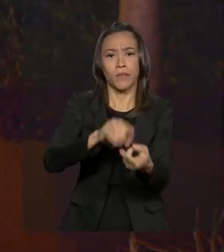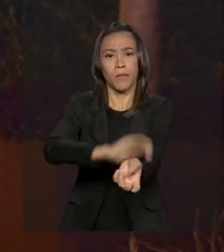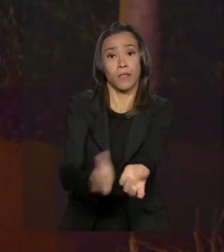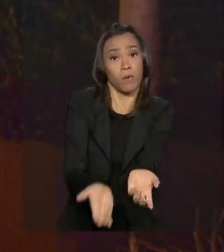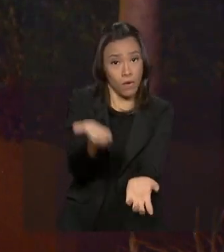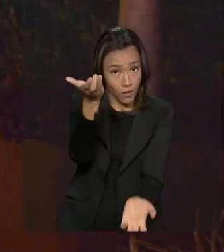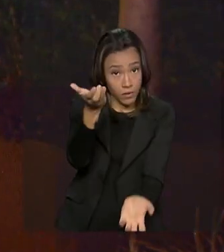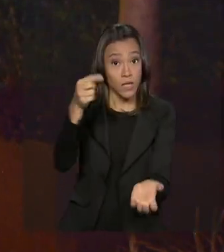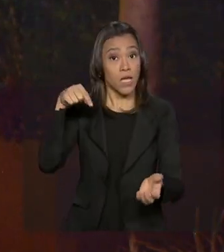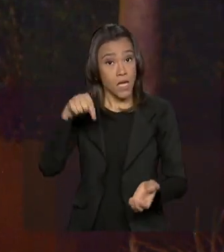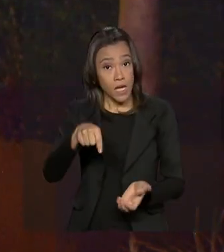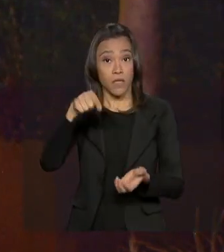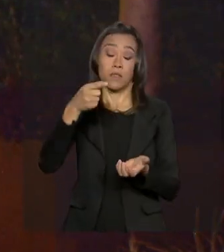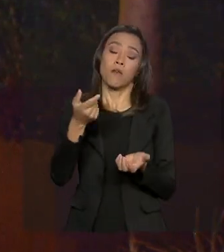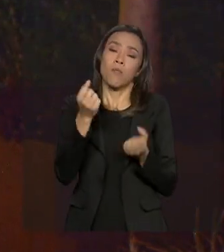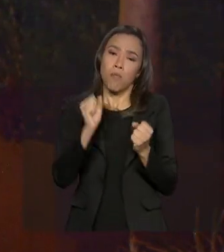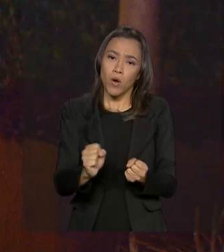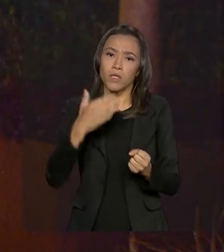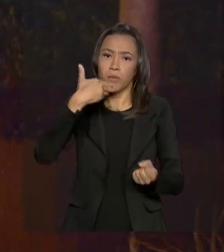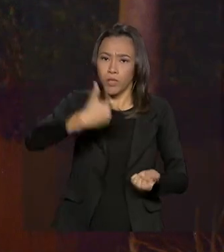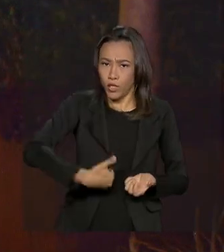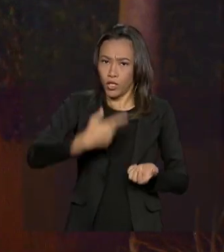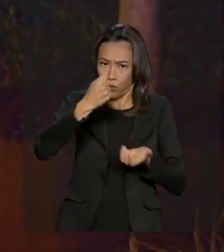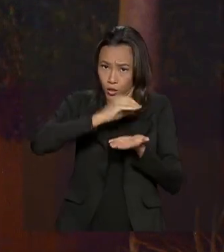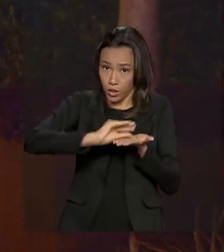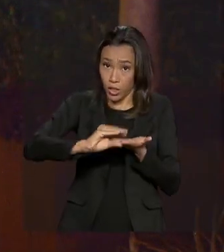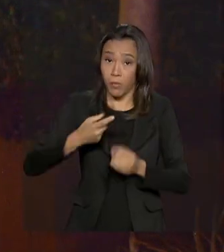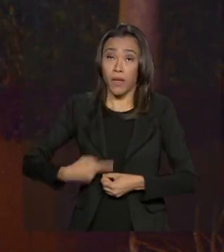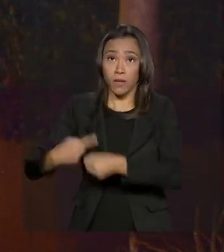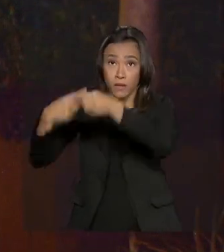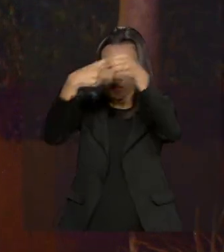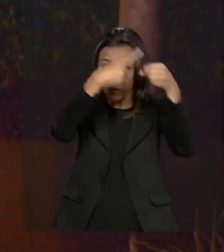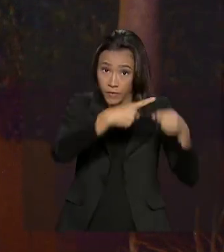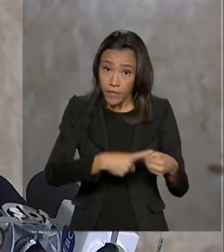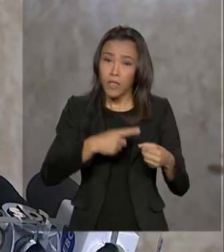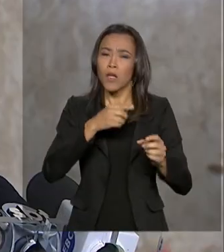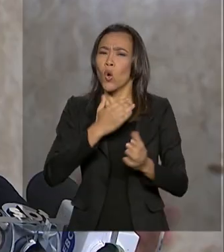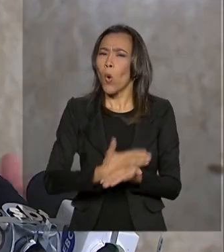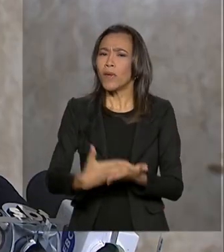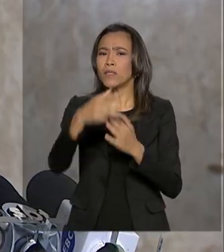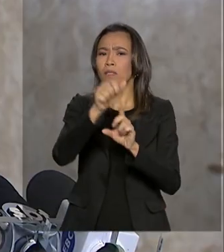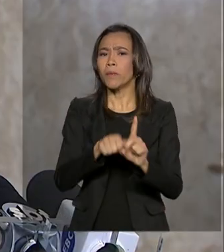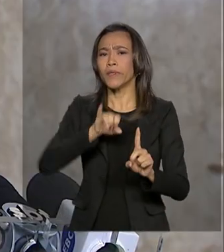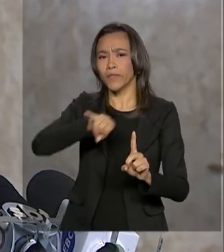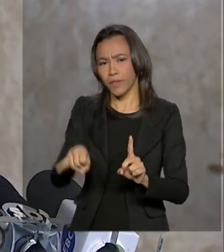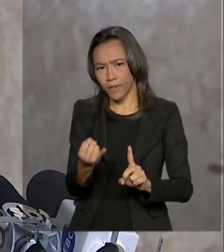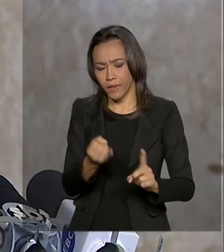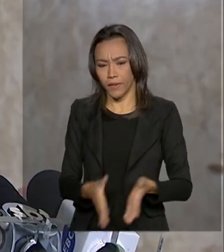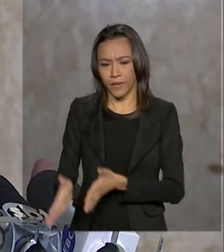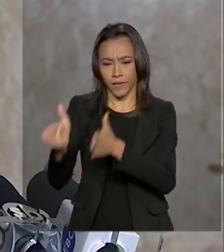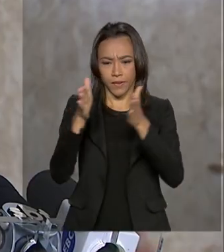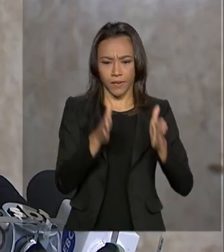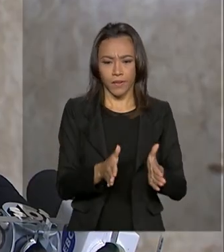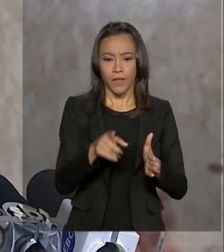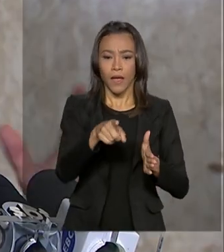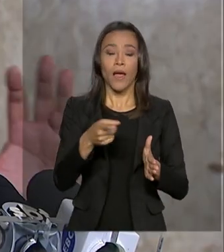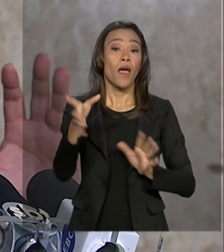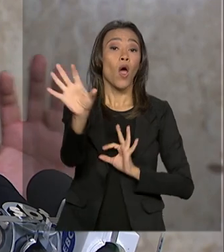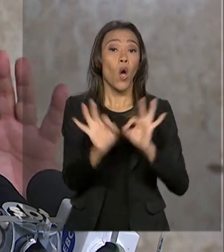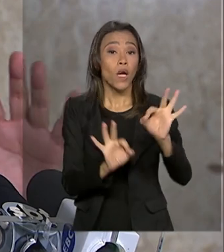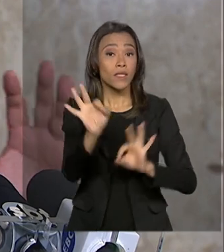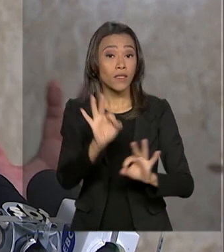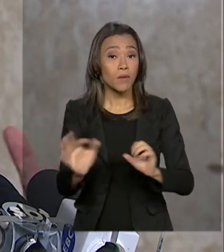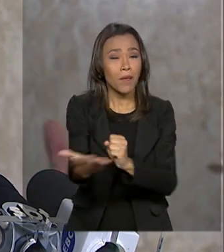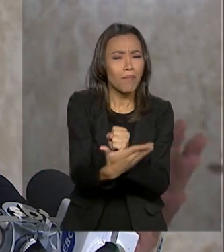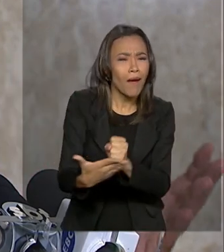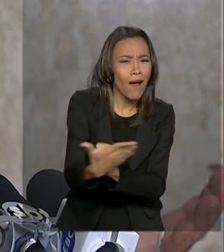Os recursos podem ser solicitados pelos gestores municipais a partir de janeiro. É a reorganização da atenção primária. Ela é um